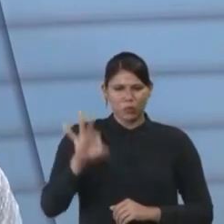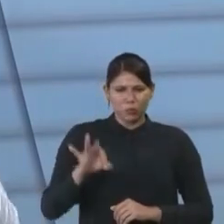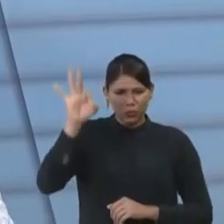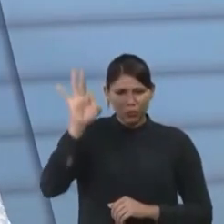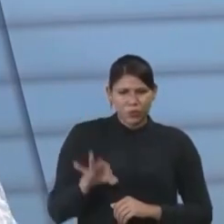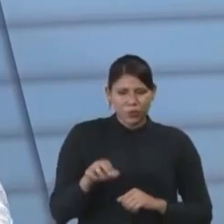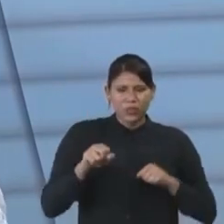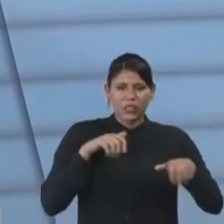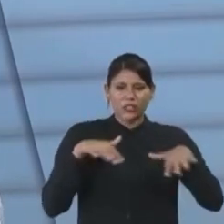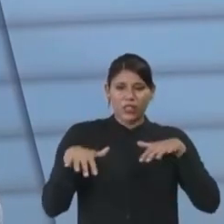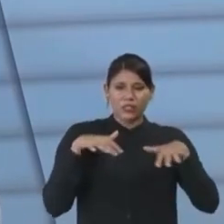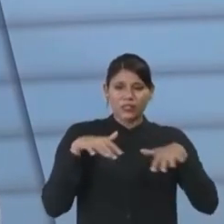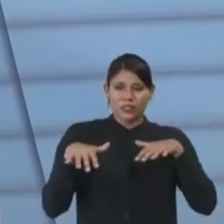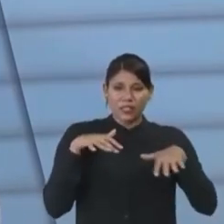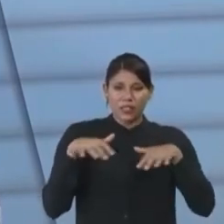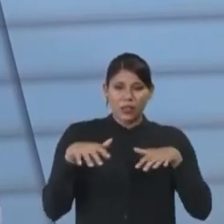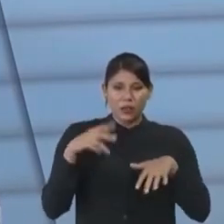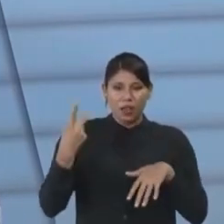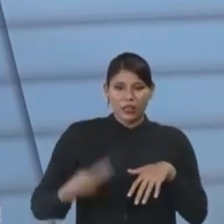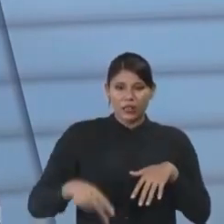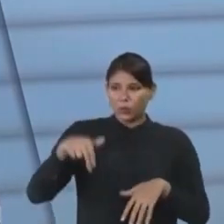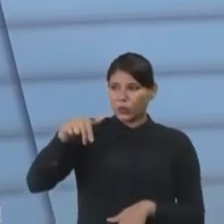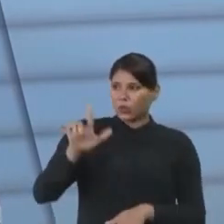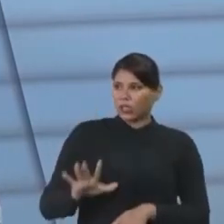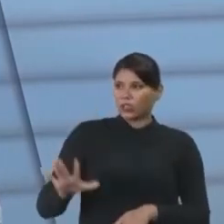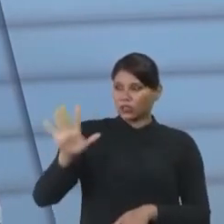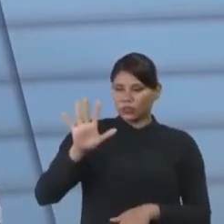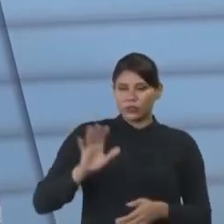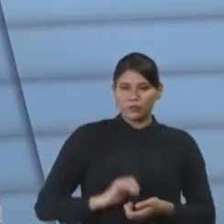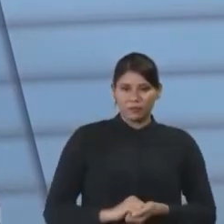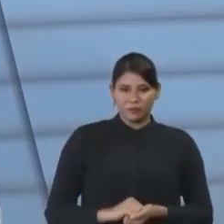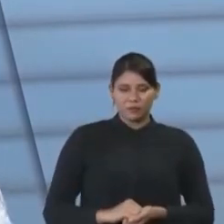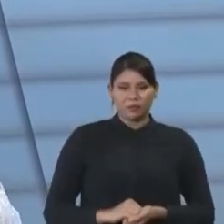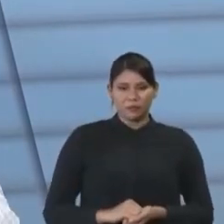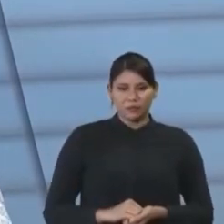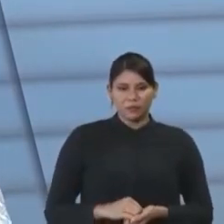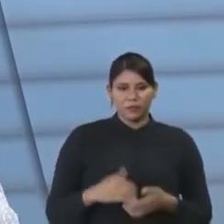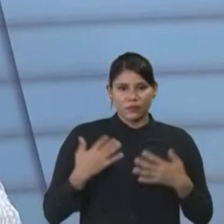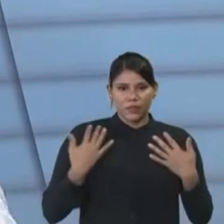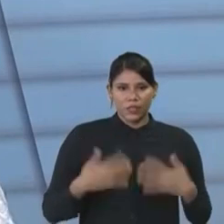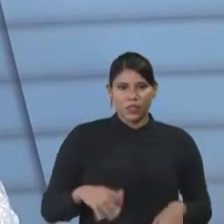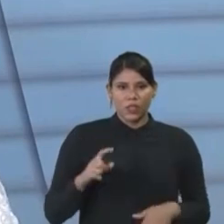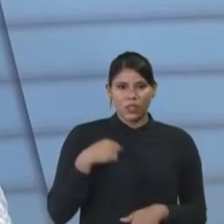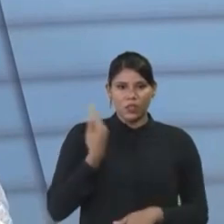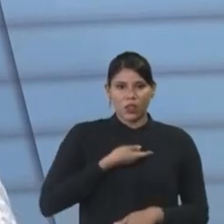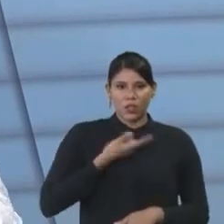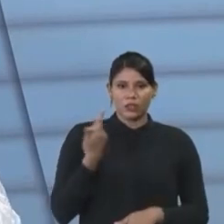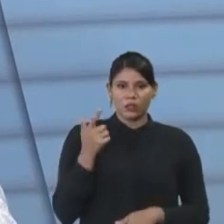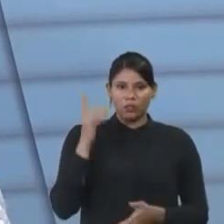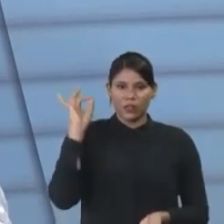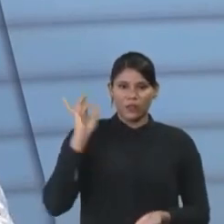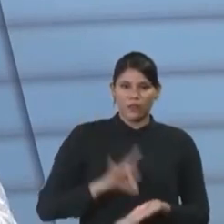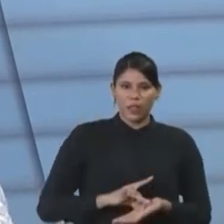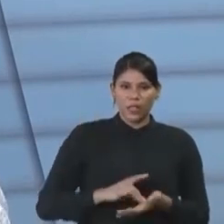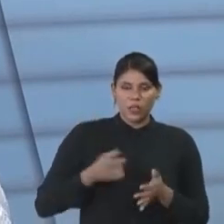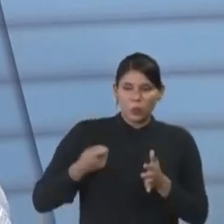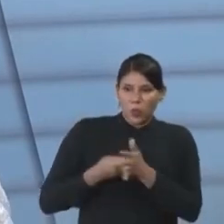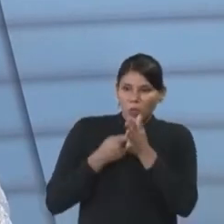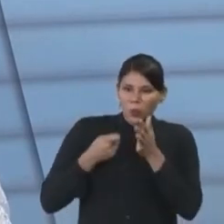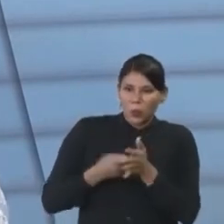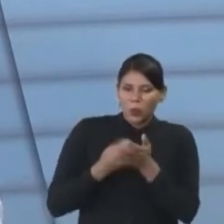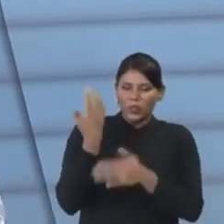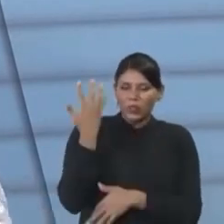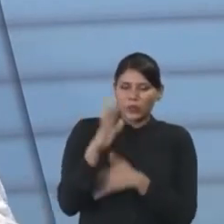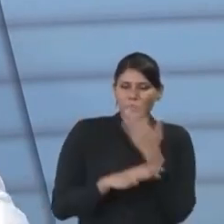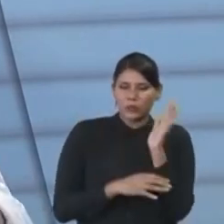ações do Nordeste. Nós não temos realmente ainda um ativismo ambiental.